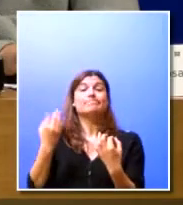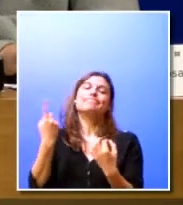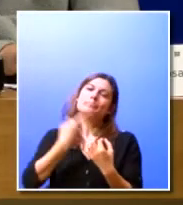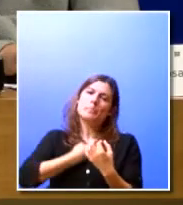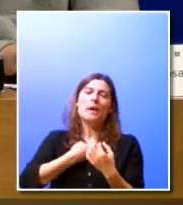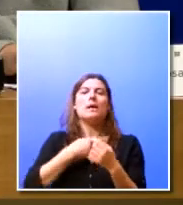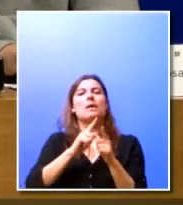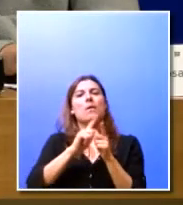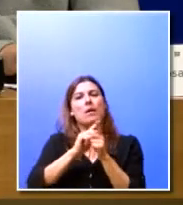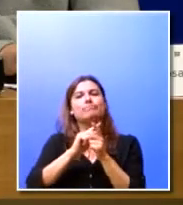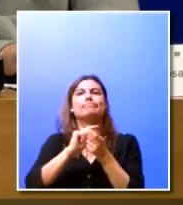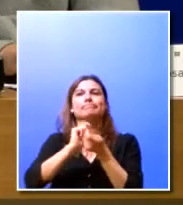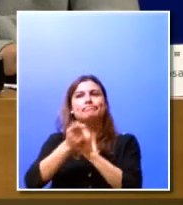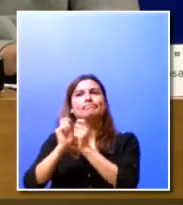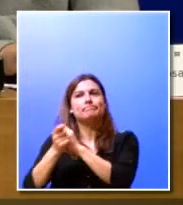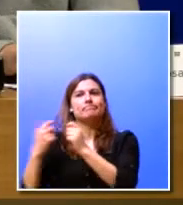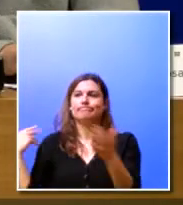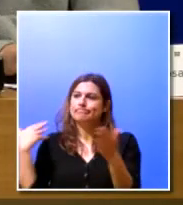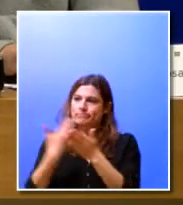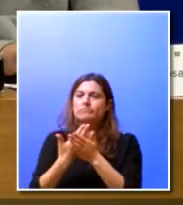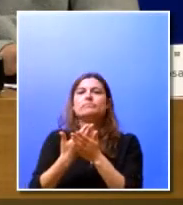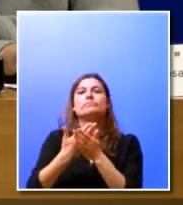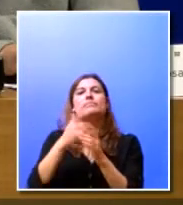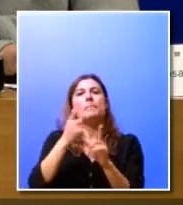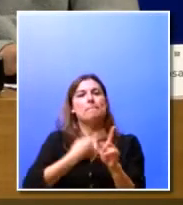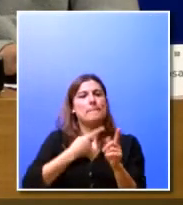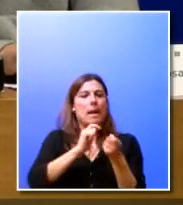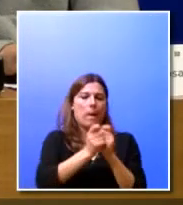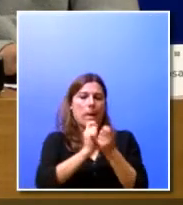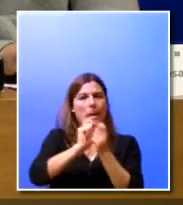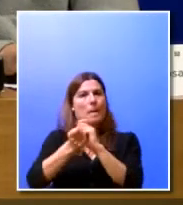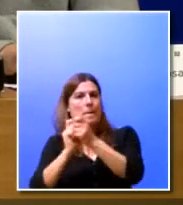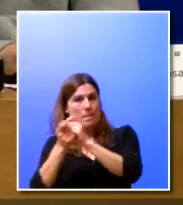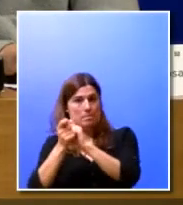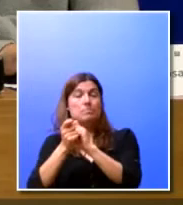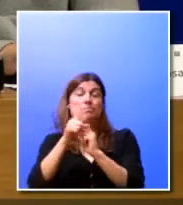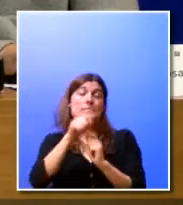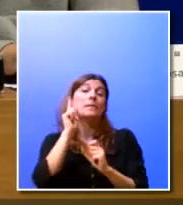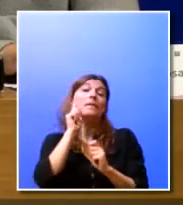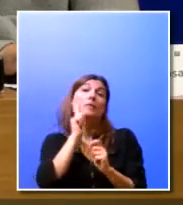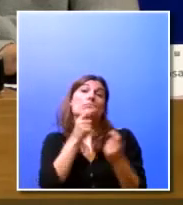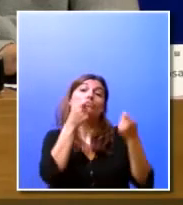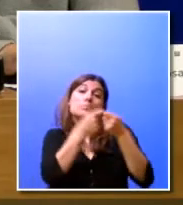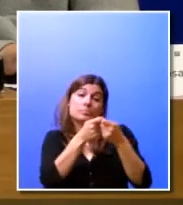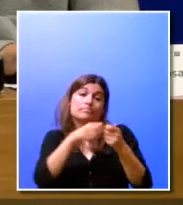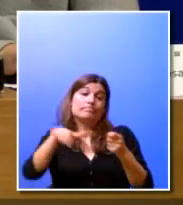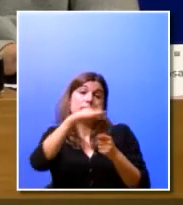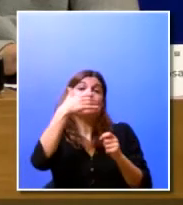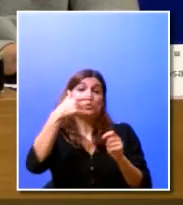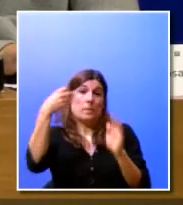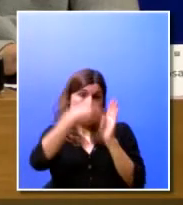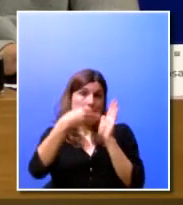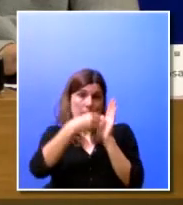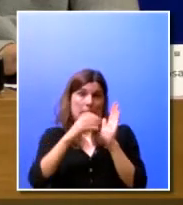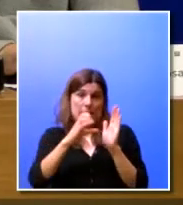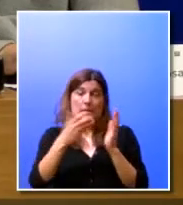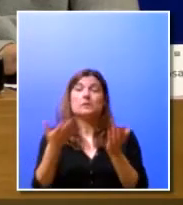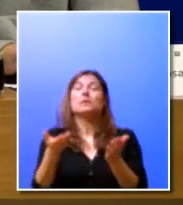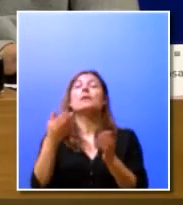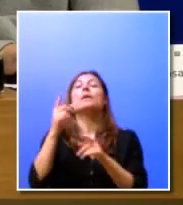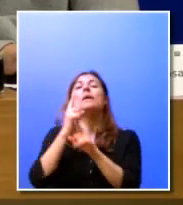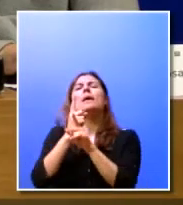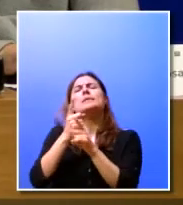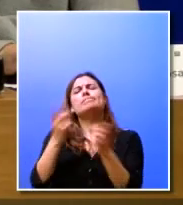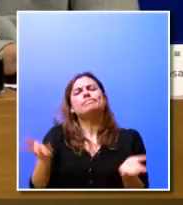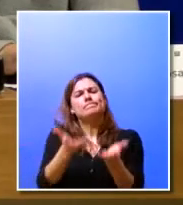constante inovação e ajustamentos na eficiência e valor agregado para os clientes. A promoção da formação em